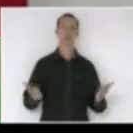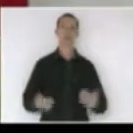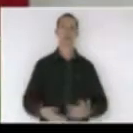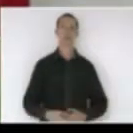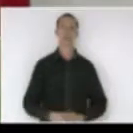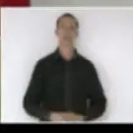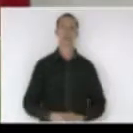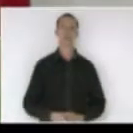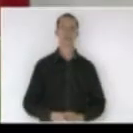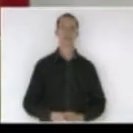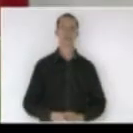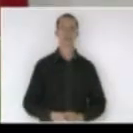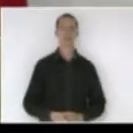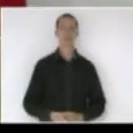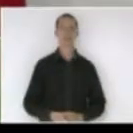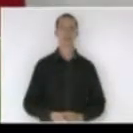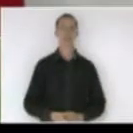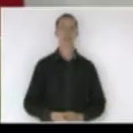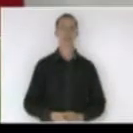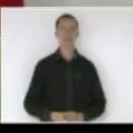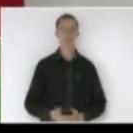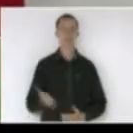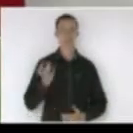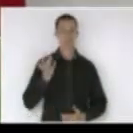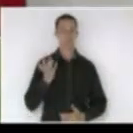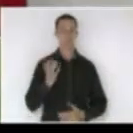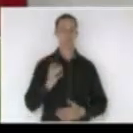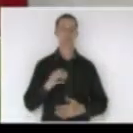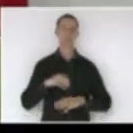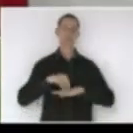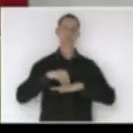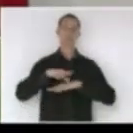apenas fazer um registro